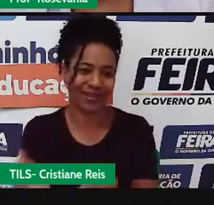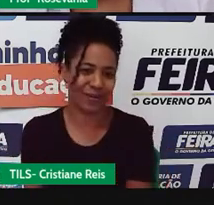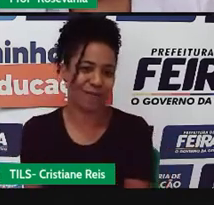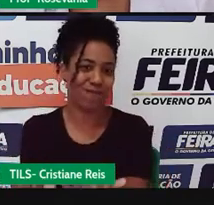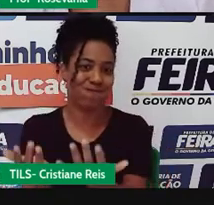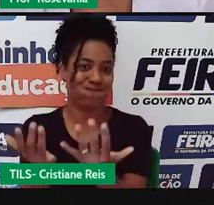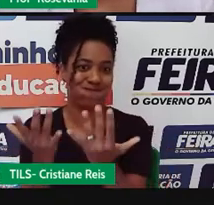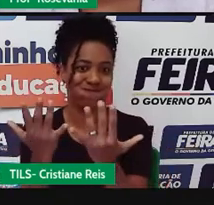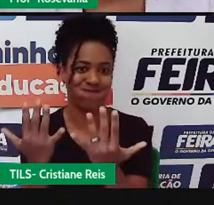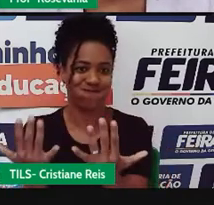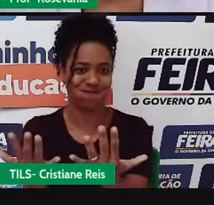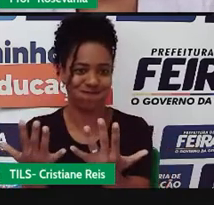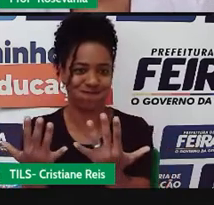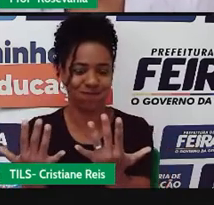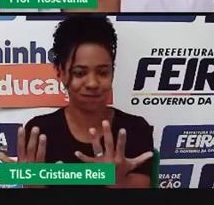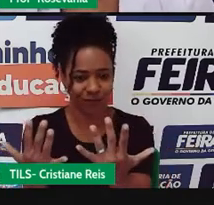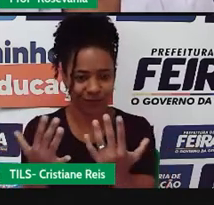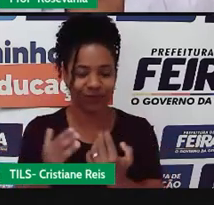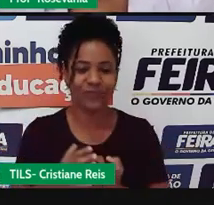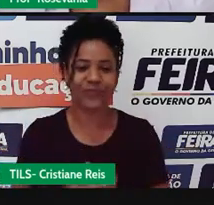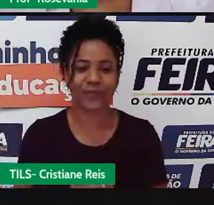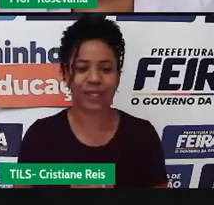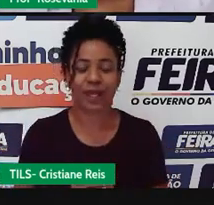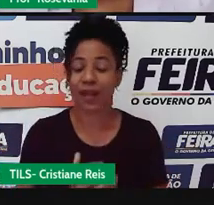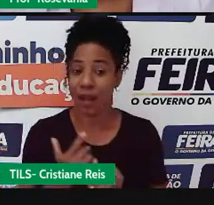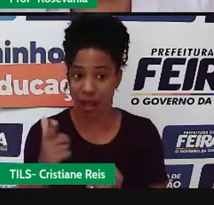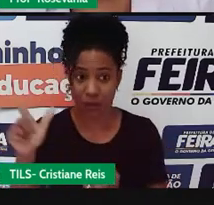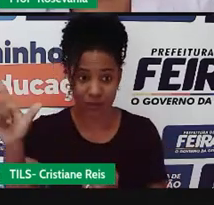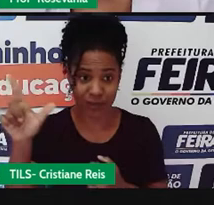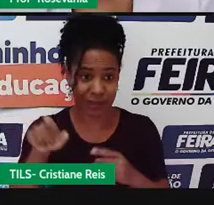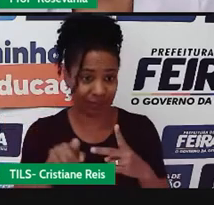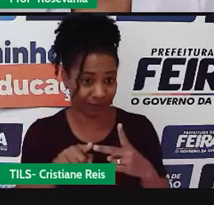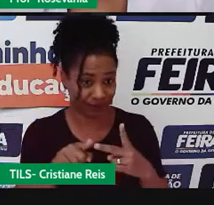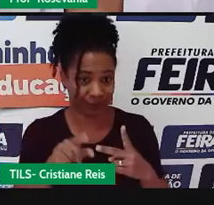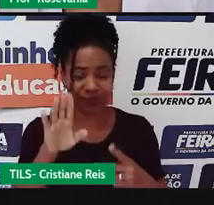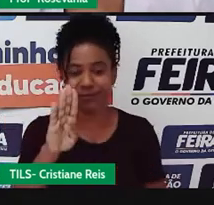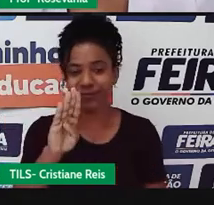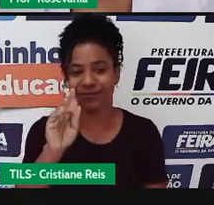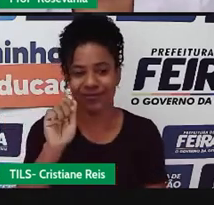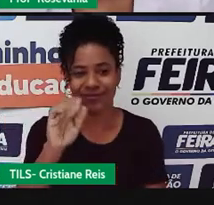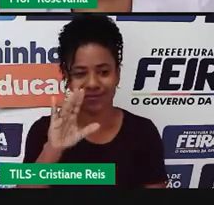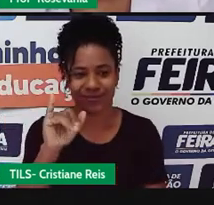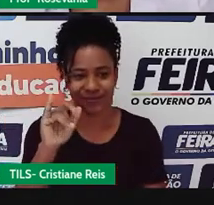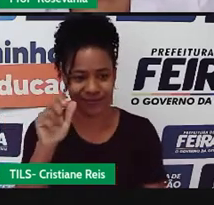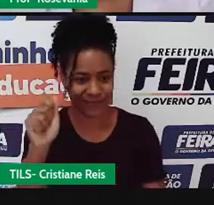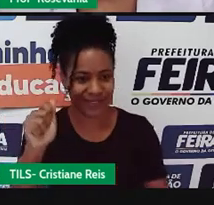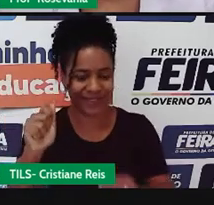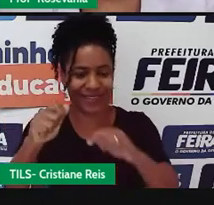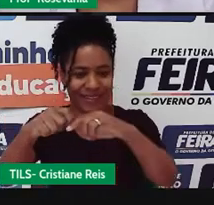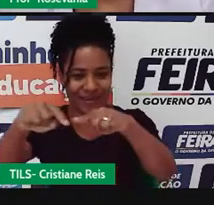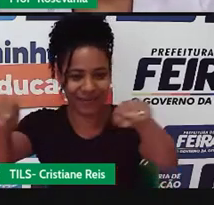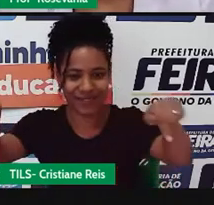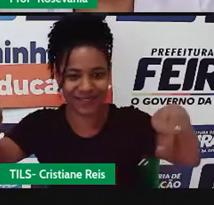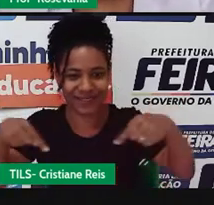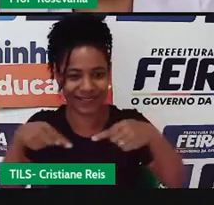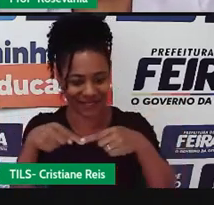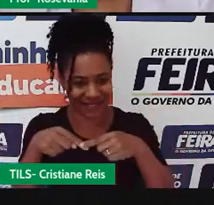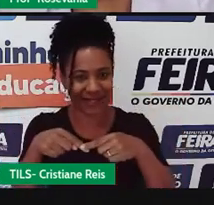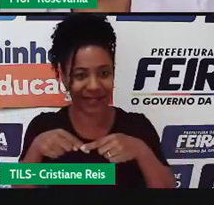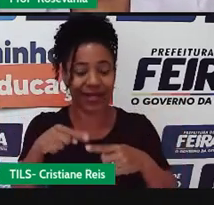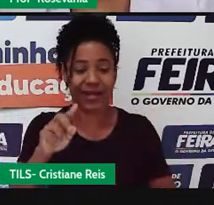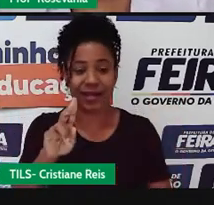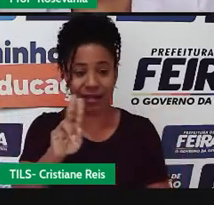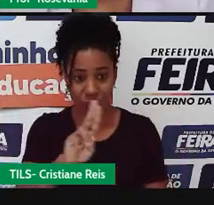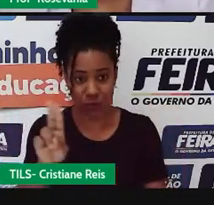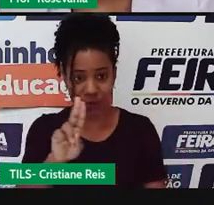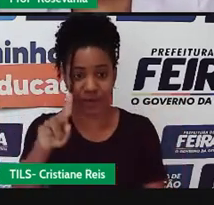Outra bacia também importante pra gente, né, principalmente a gente aqui do Nordeste, é a Parnaíba. Ela é considerada a segunda, né,